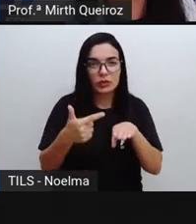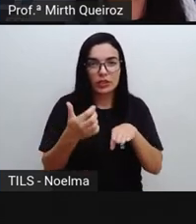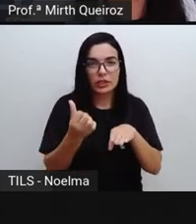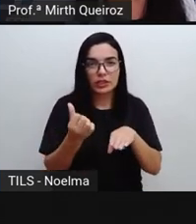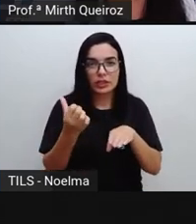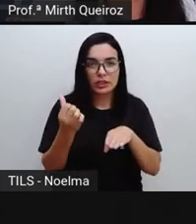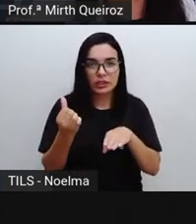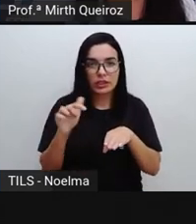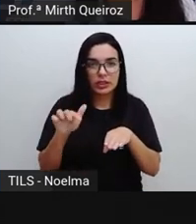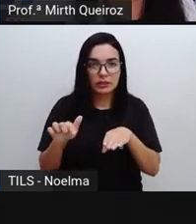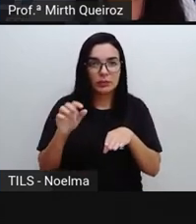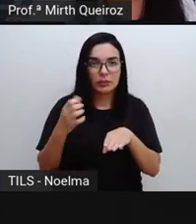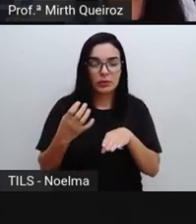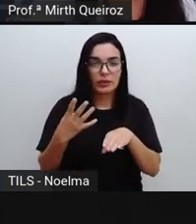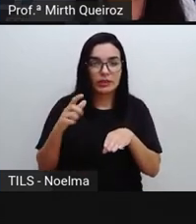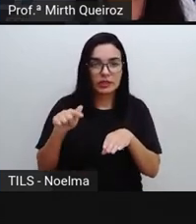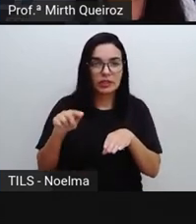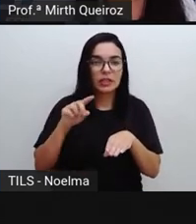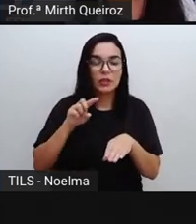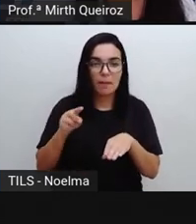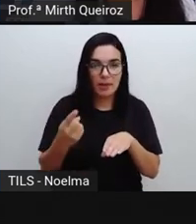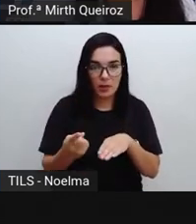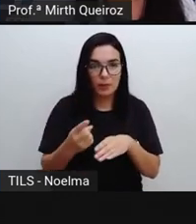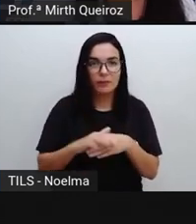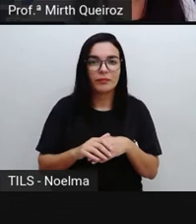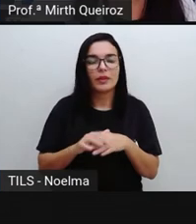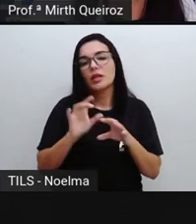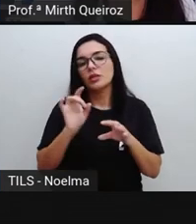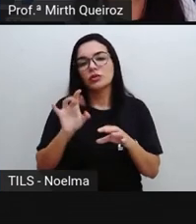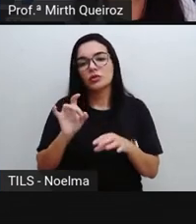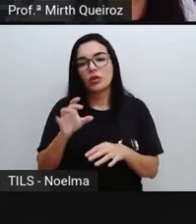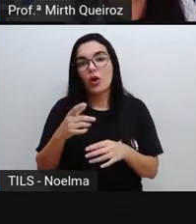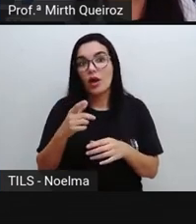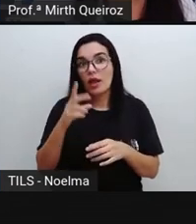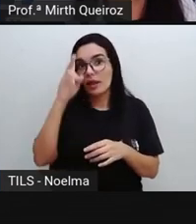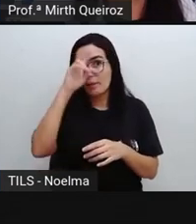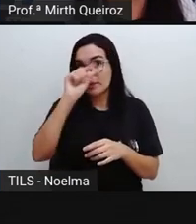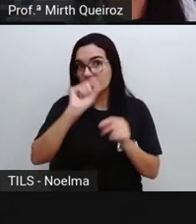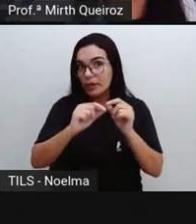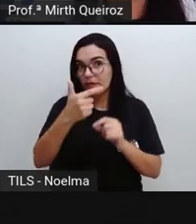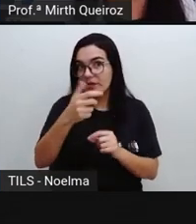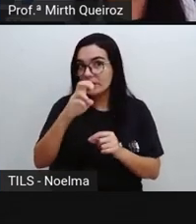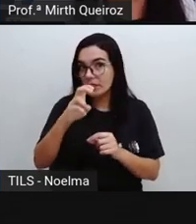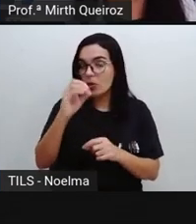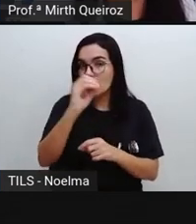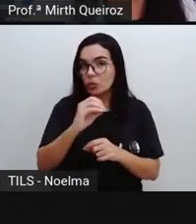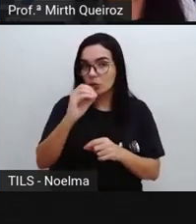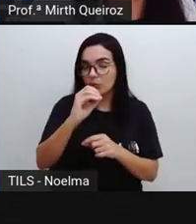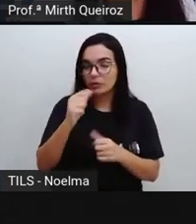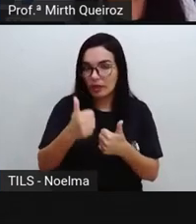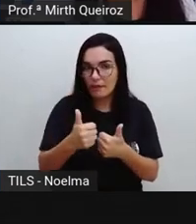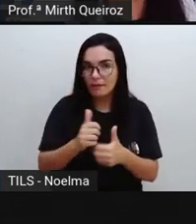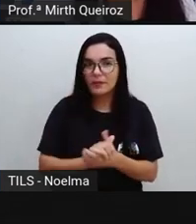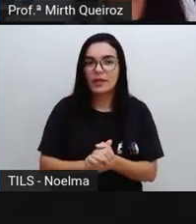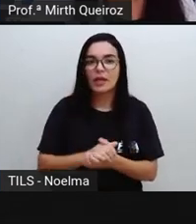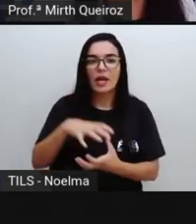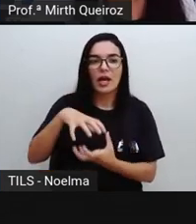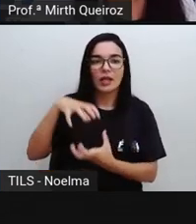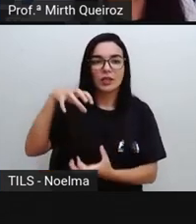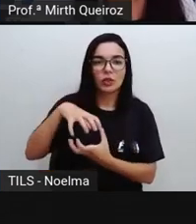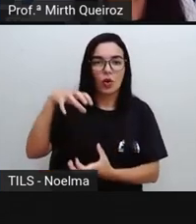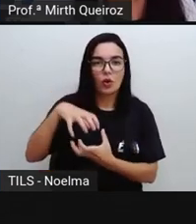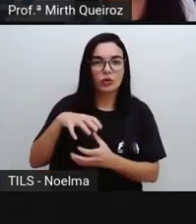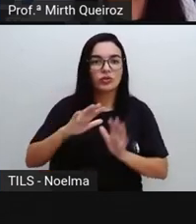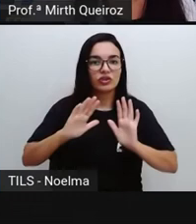.417, lembrando que é referente à data do dia 25 de outubro. Idosos, a gente também tem uma pequena quantidade